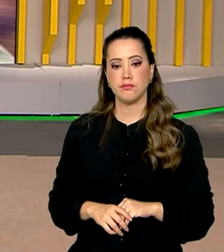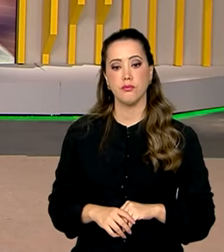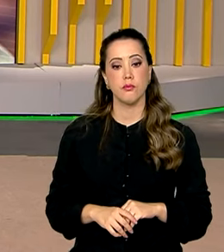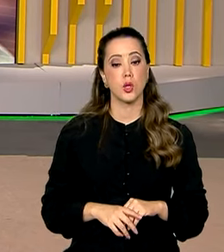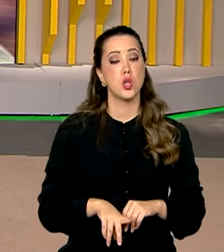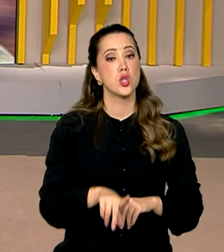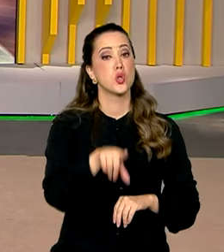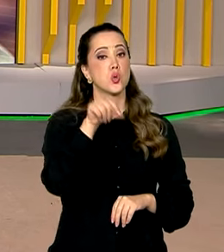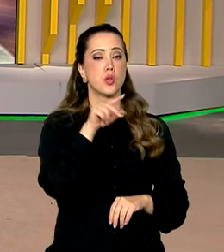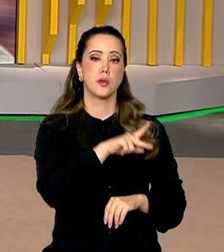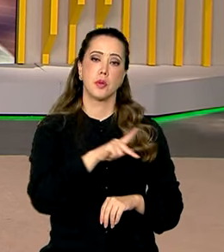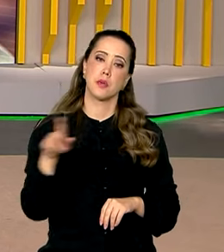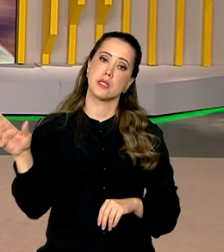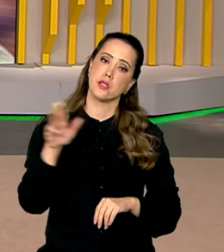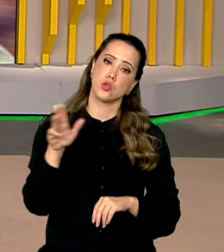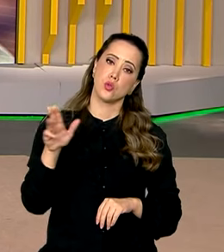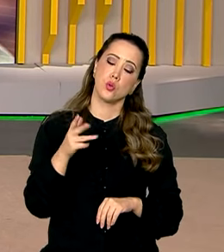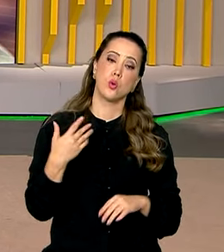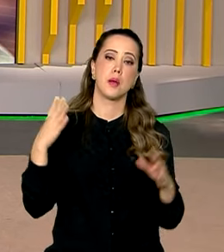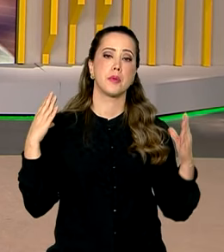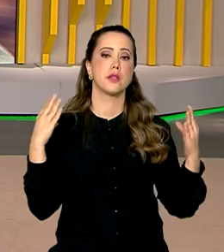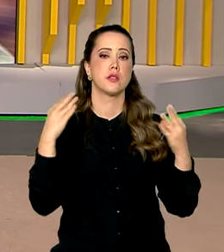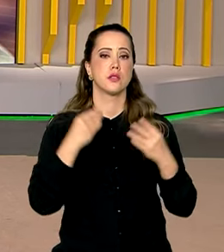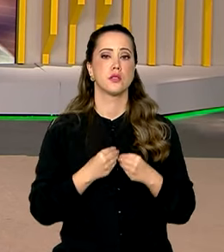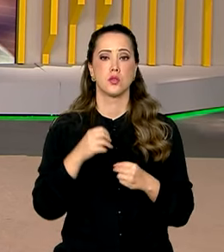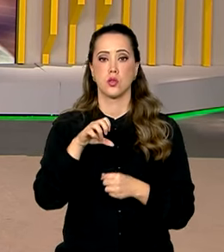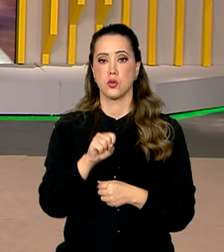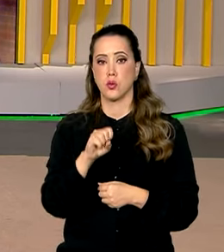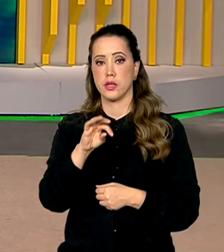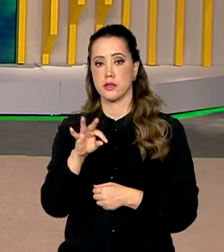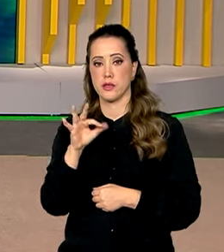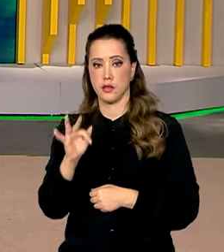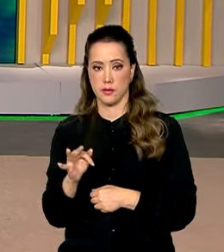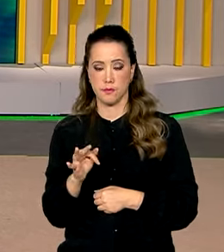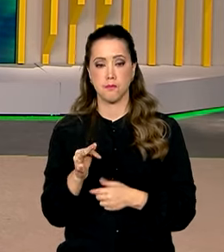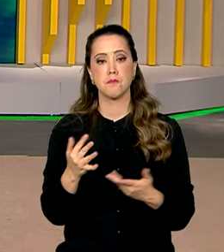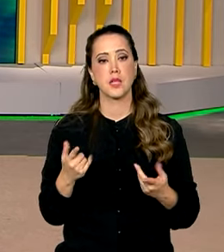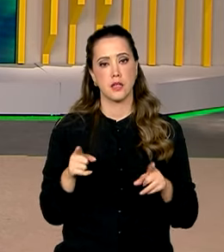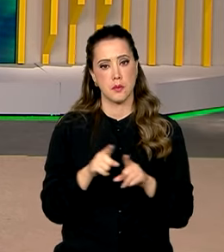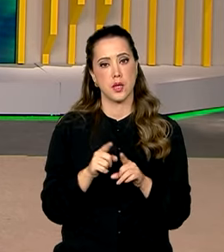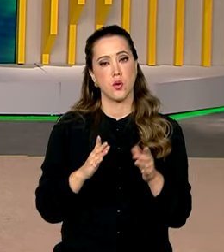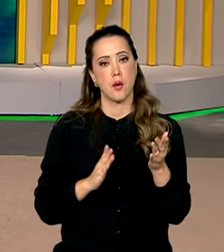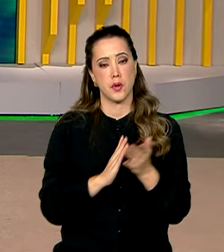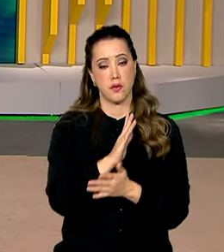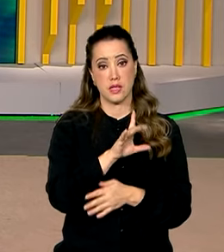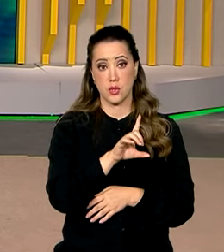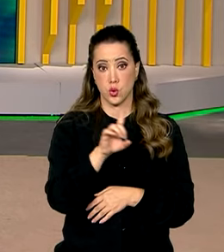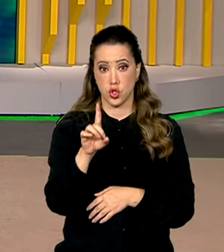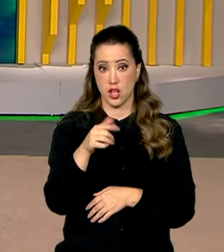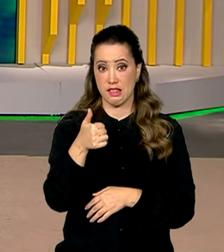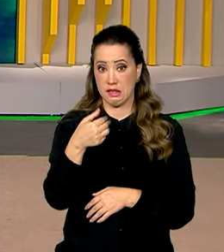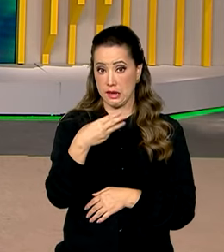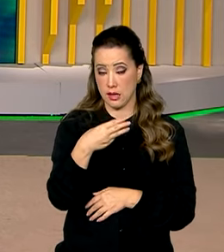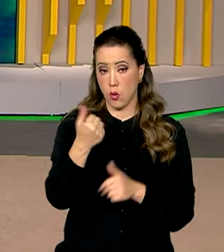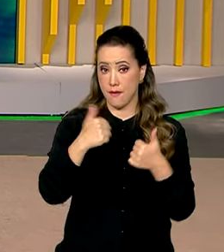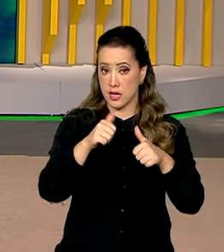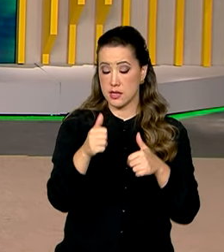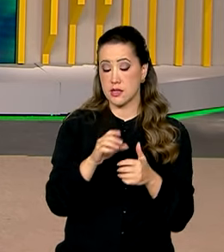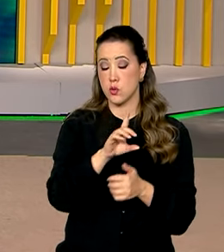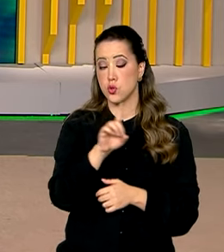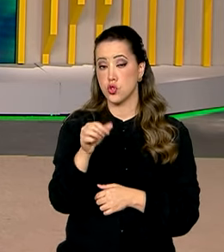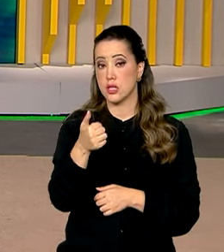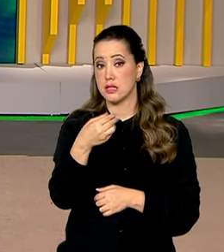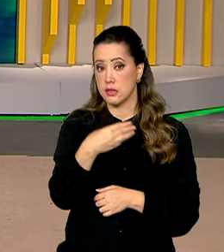Indicado pelo presidente Lula ao cargo de ministro do Supremo Tribunal Federal e com a sabatina marcada no Senado para o dia